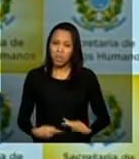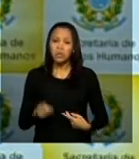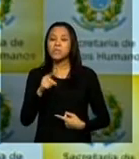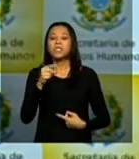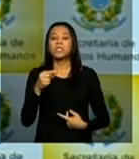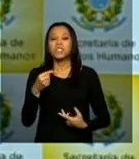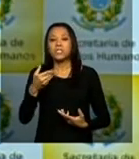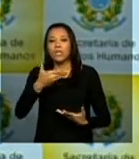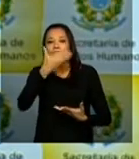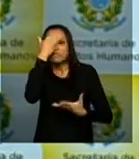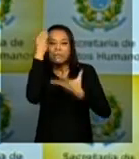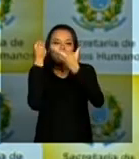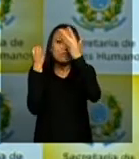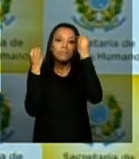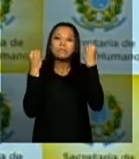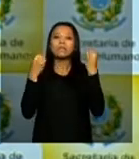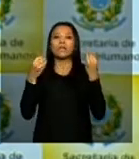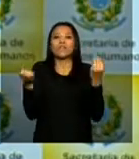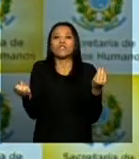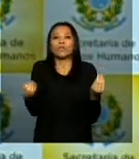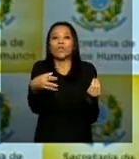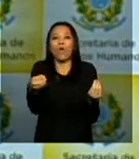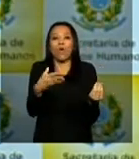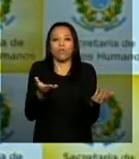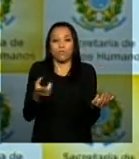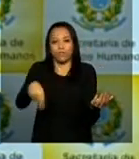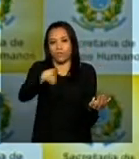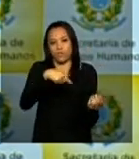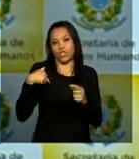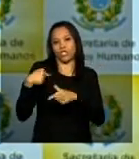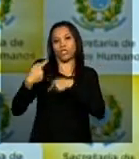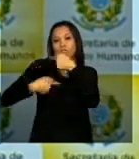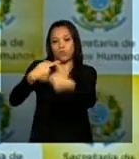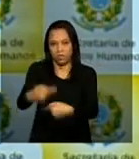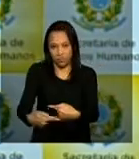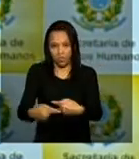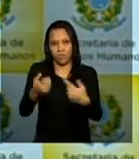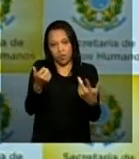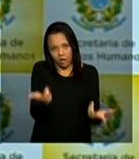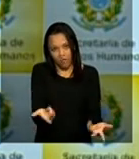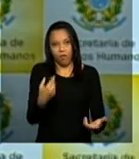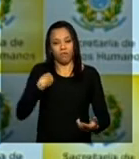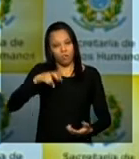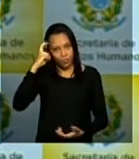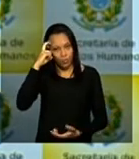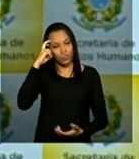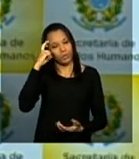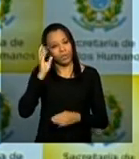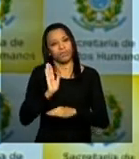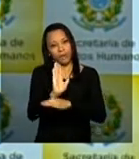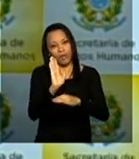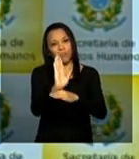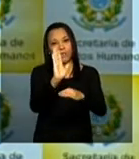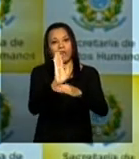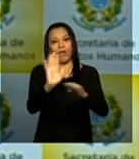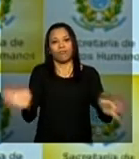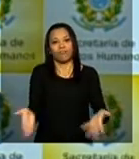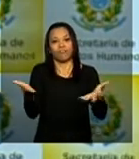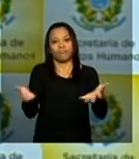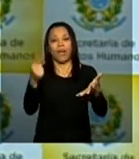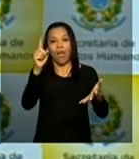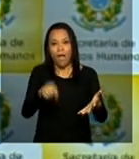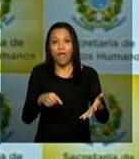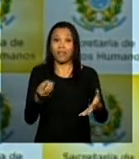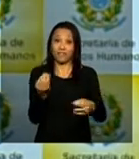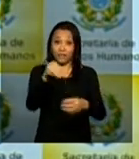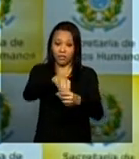das nossas novas gerações a cultura tem essa contribuição para dar e este é o nosso norte para as políticas